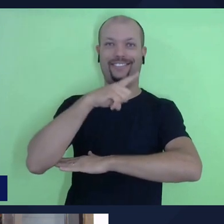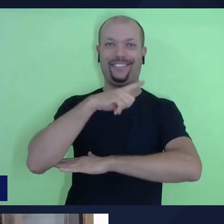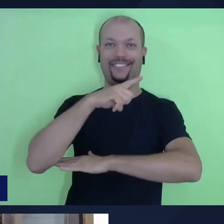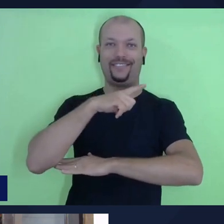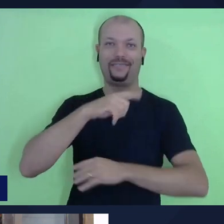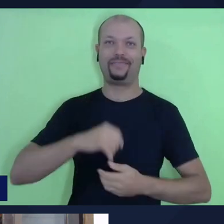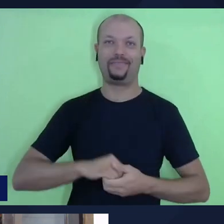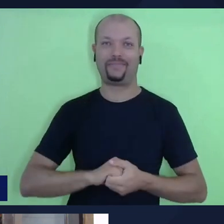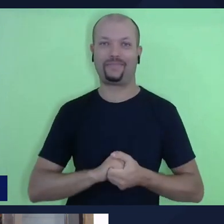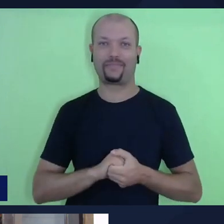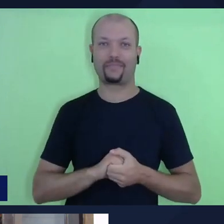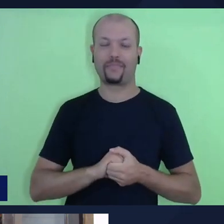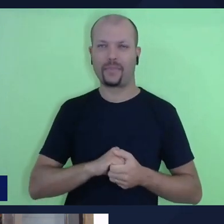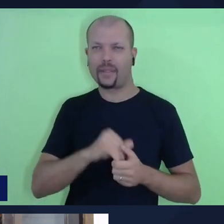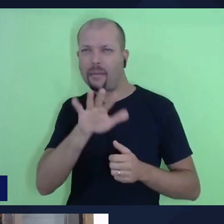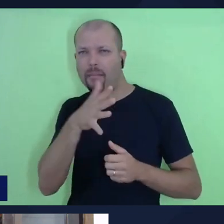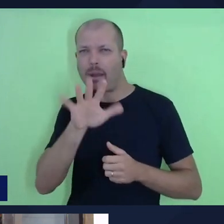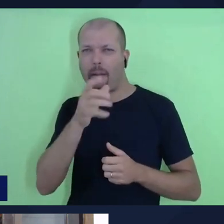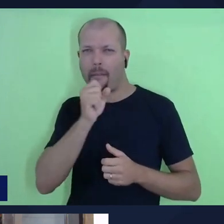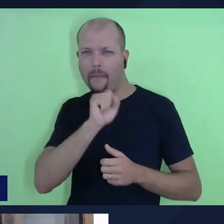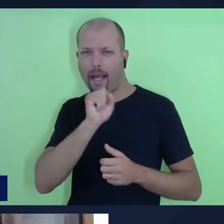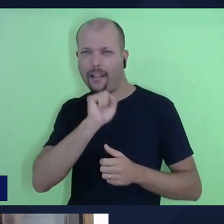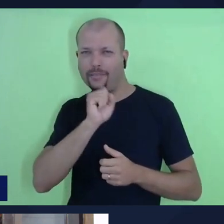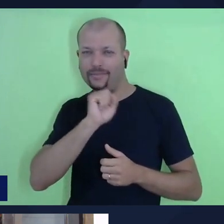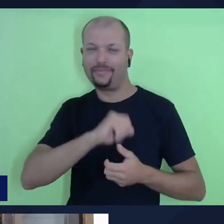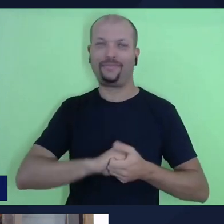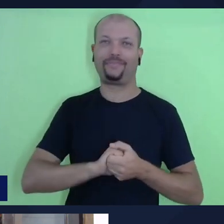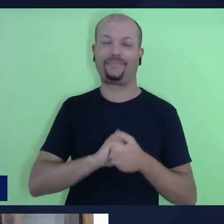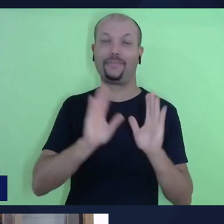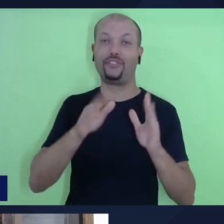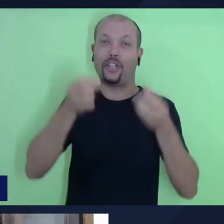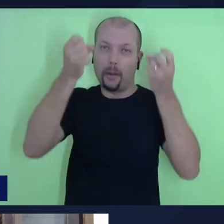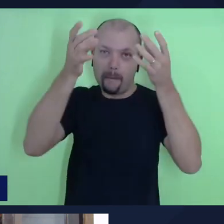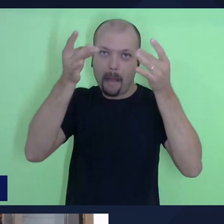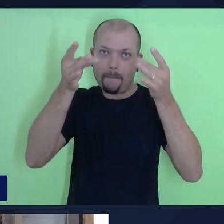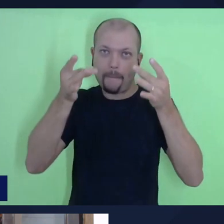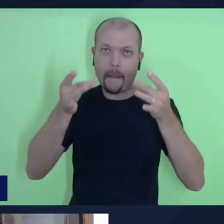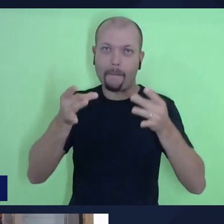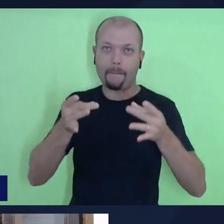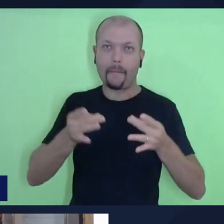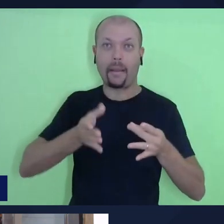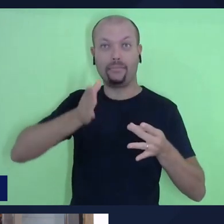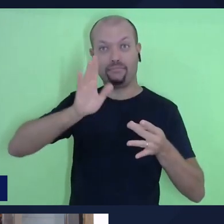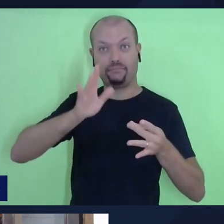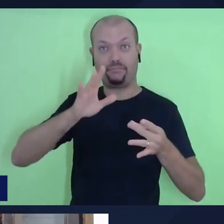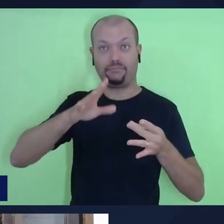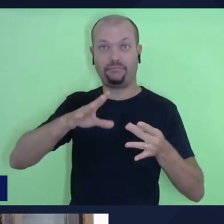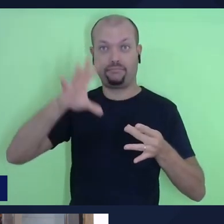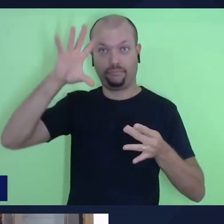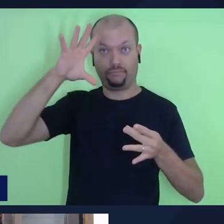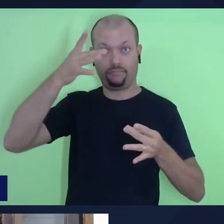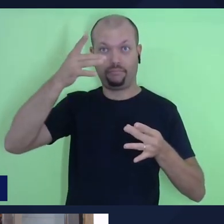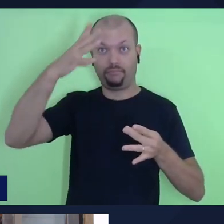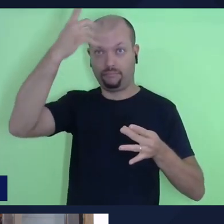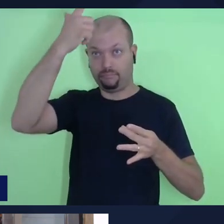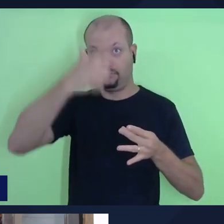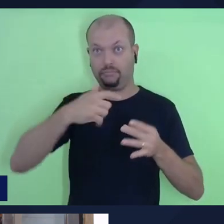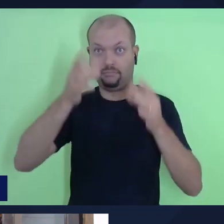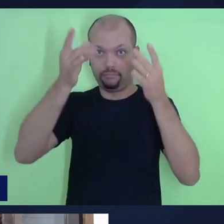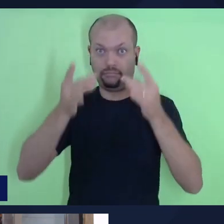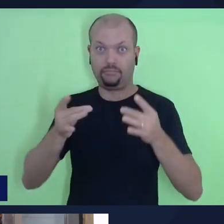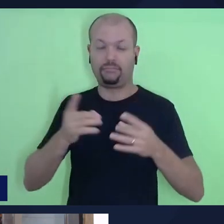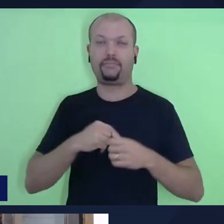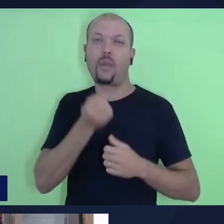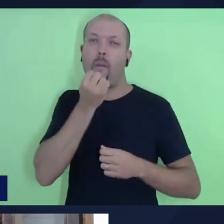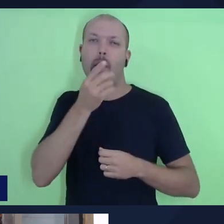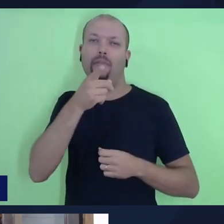estilo mais antigo. Bom, agora eu já fiz a minha autodescrição, é um privilégio ter você conosco aqui no canal da Igreja do